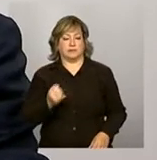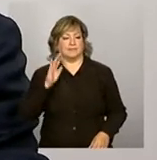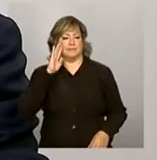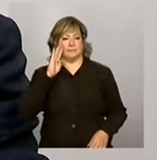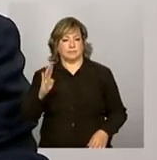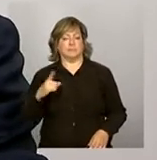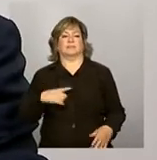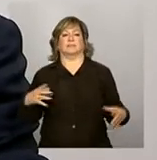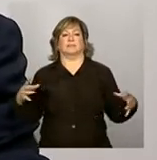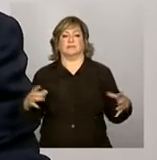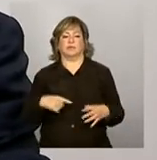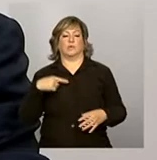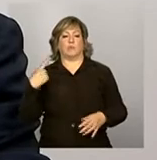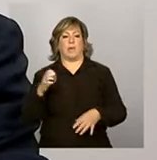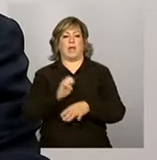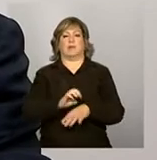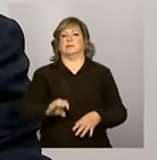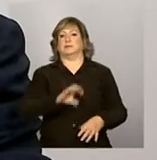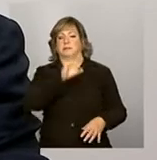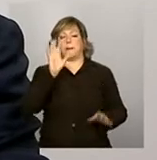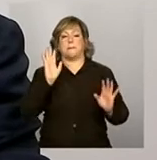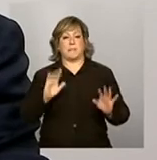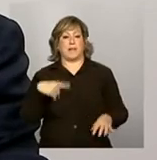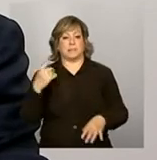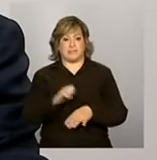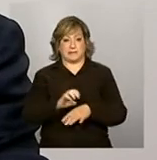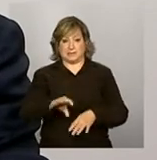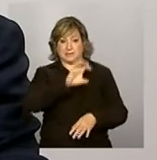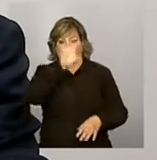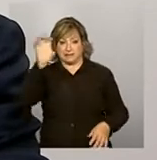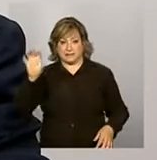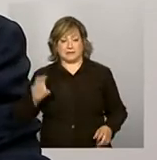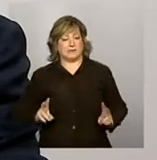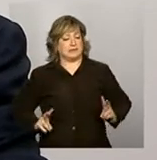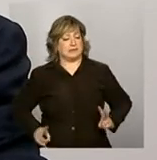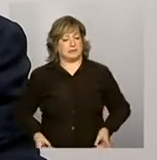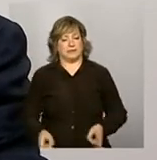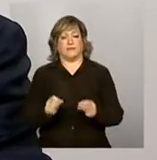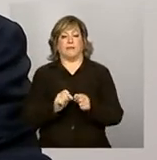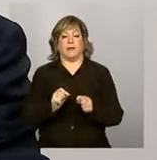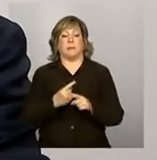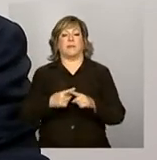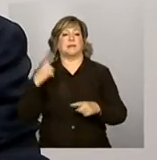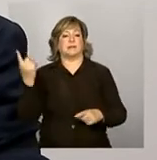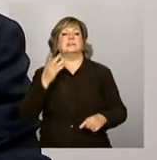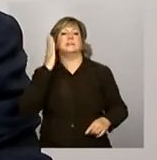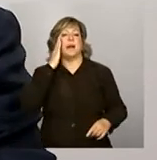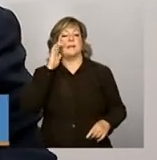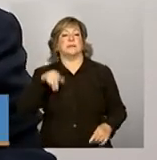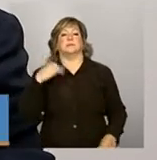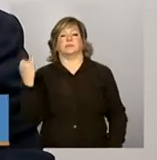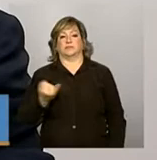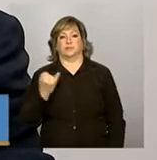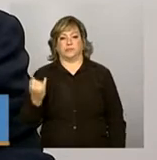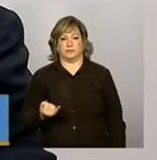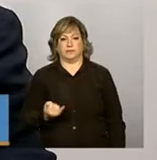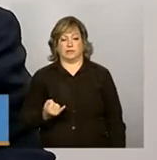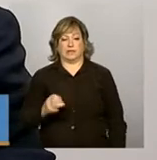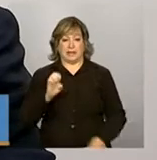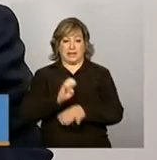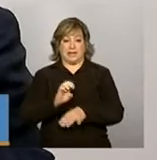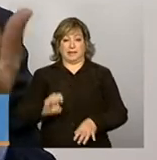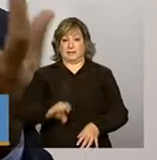bastante os estados, mas que os estados não se furtam de fazer, porque eles sabem que isso é fundamental. Os estados,